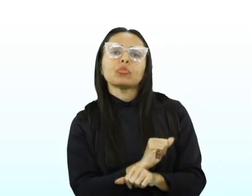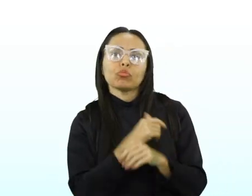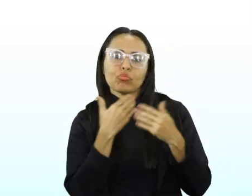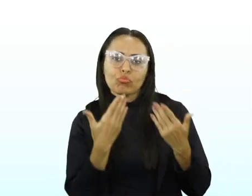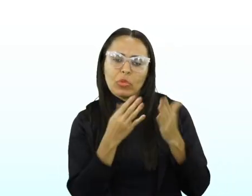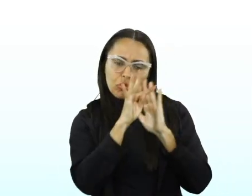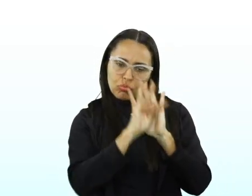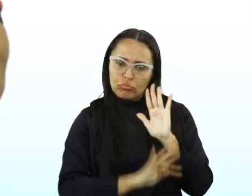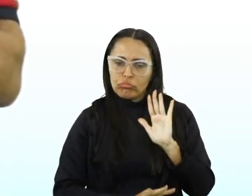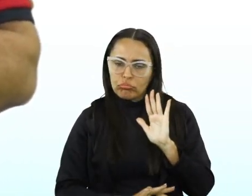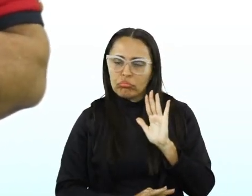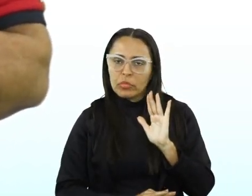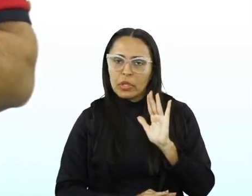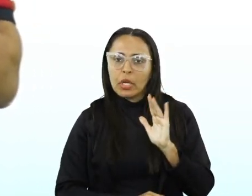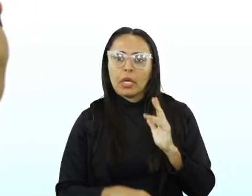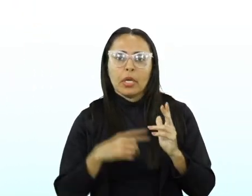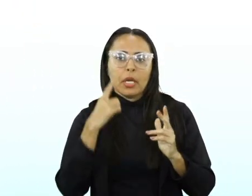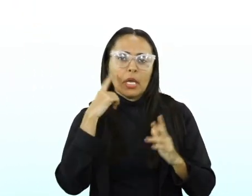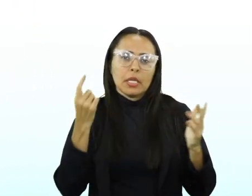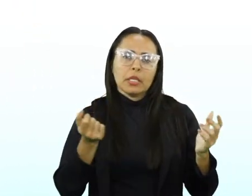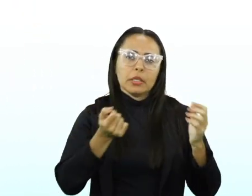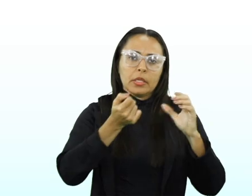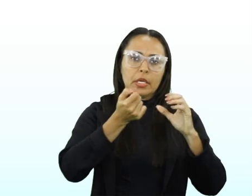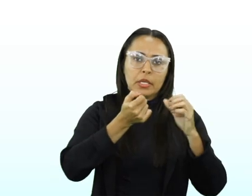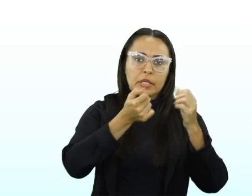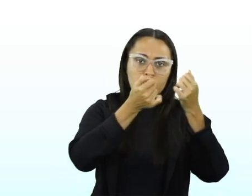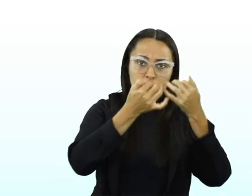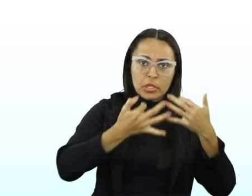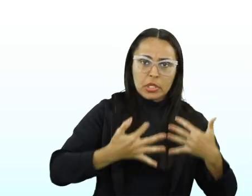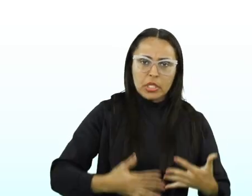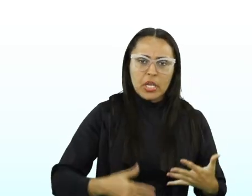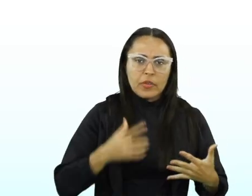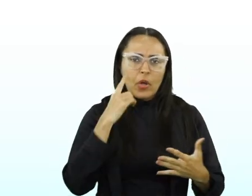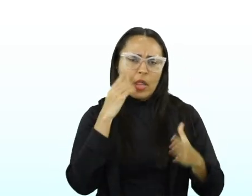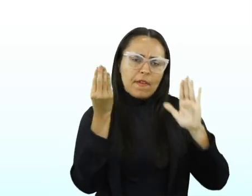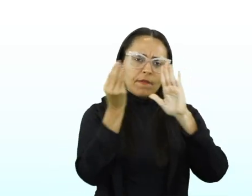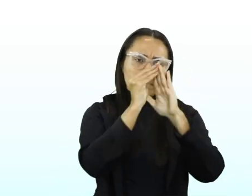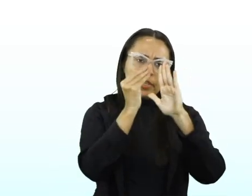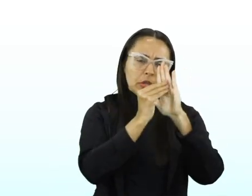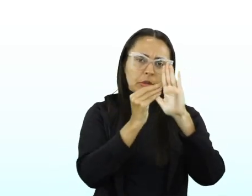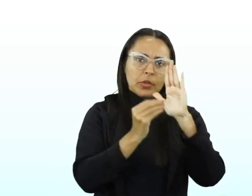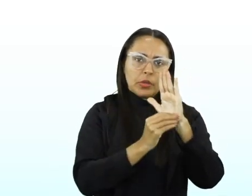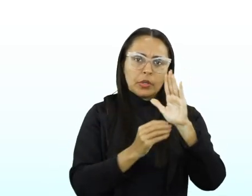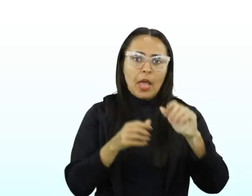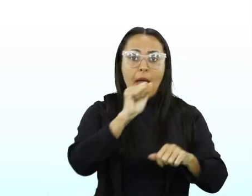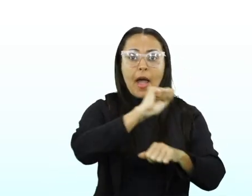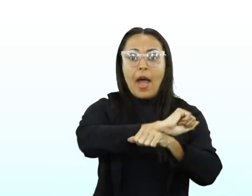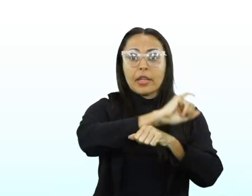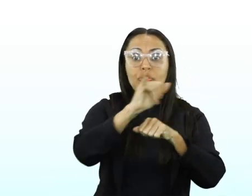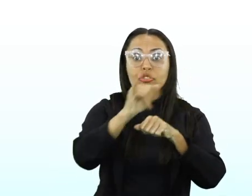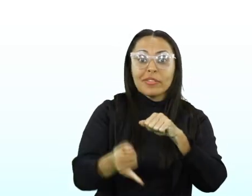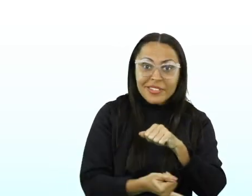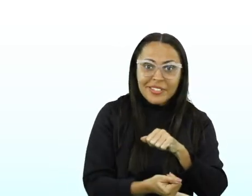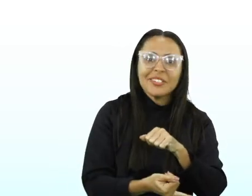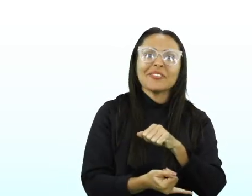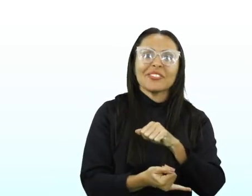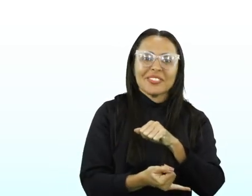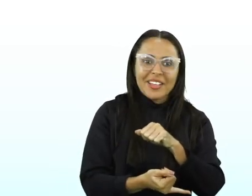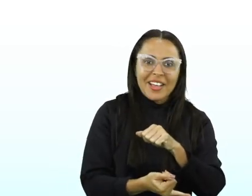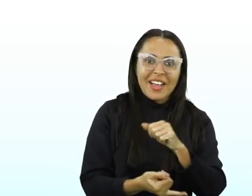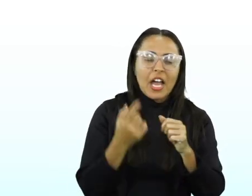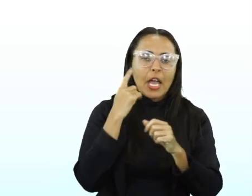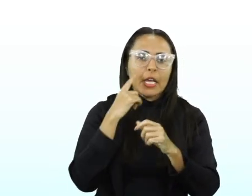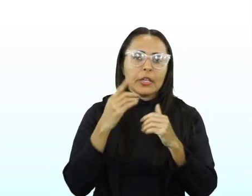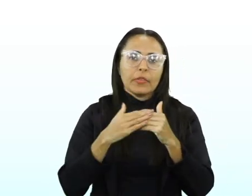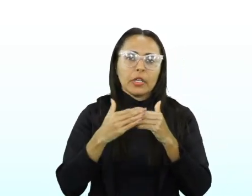estático. O texto descritivo é recheado de adjetivos, né? Então, a classe gramatical